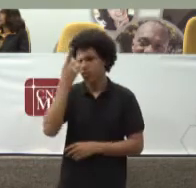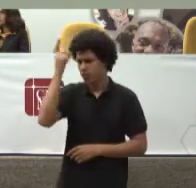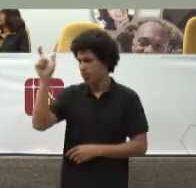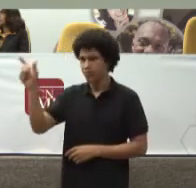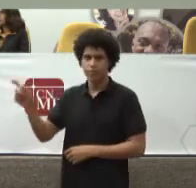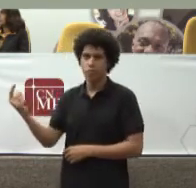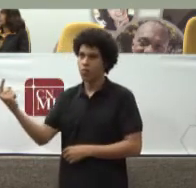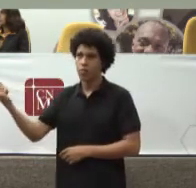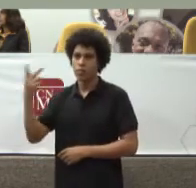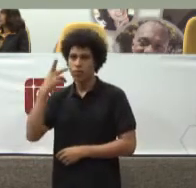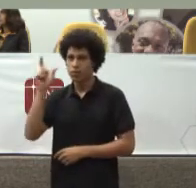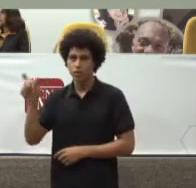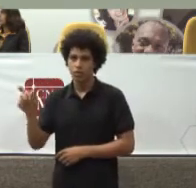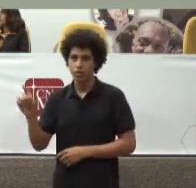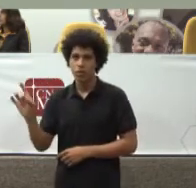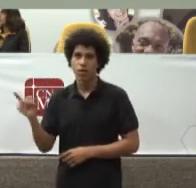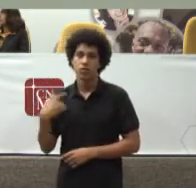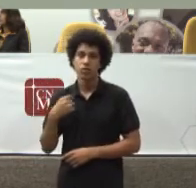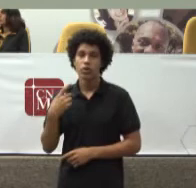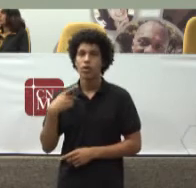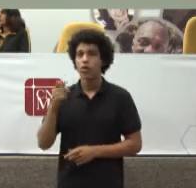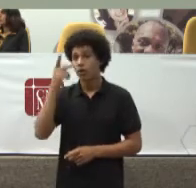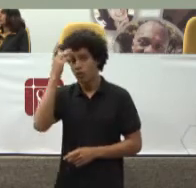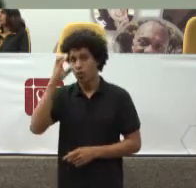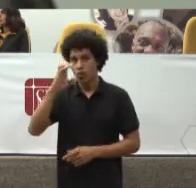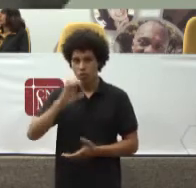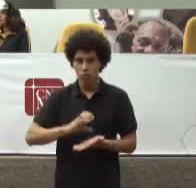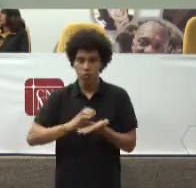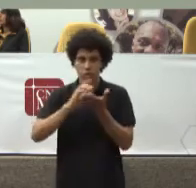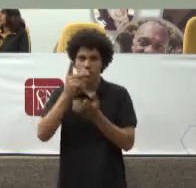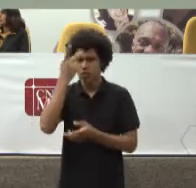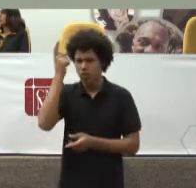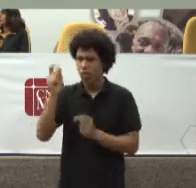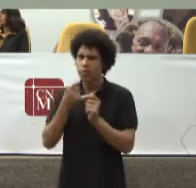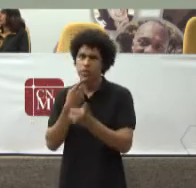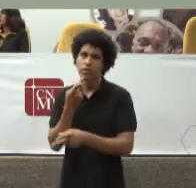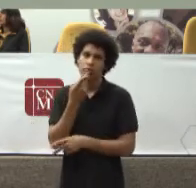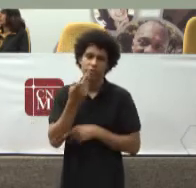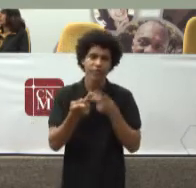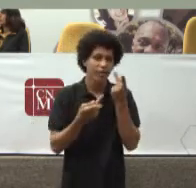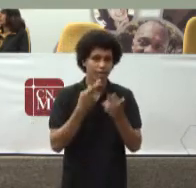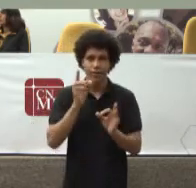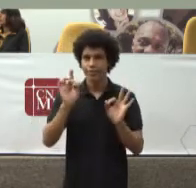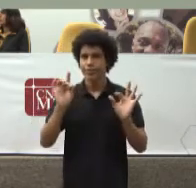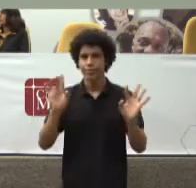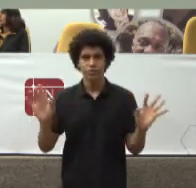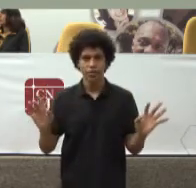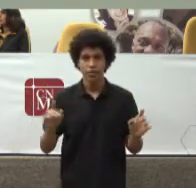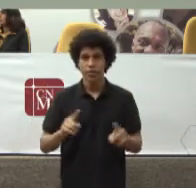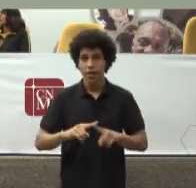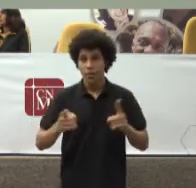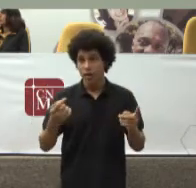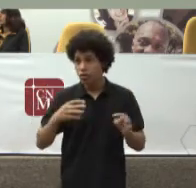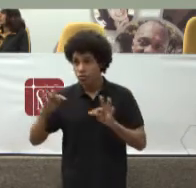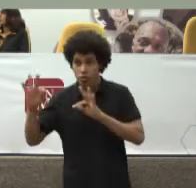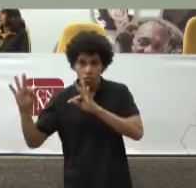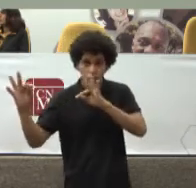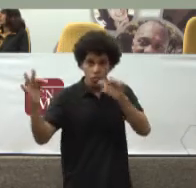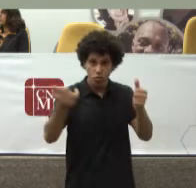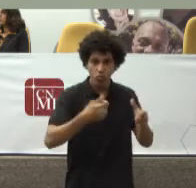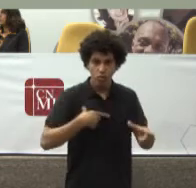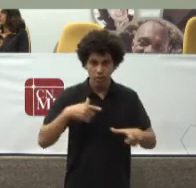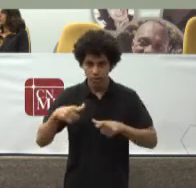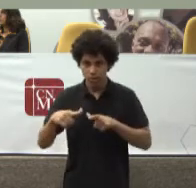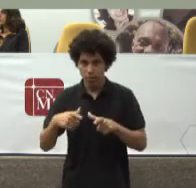conselheiro É um interlocutor Privilegiado Sem dúvida É ele que faz Os encaminhamentos Mas o time Que trabalha Neste